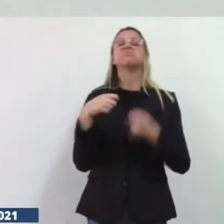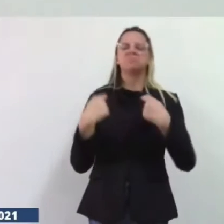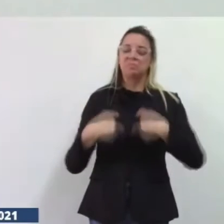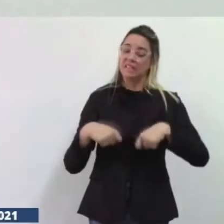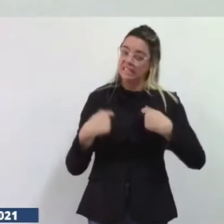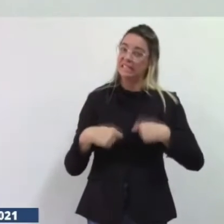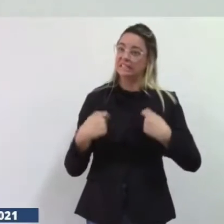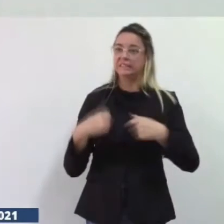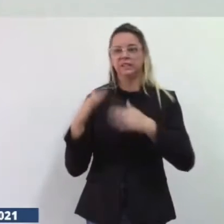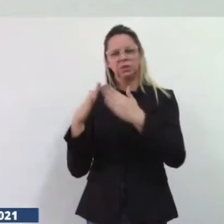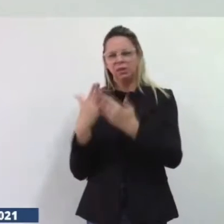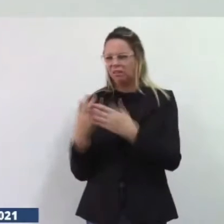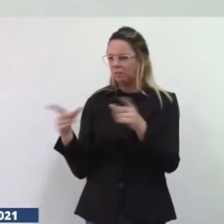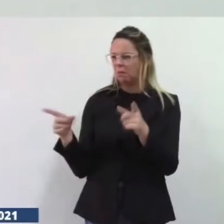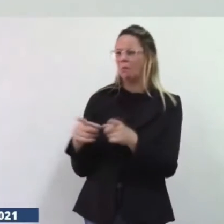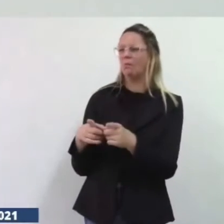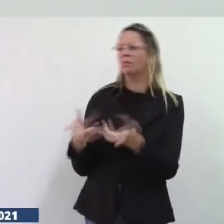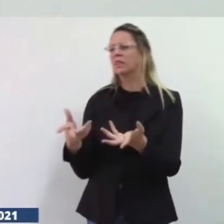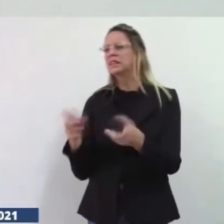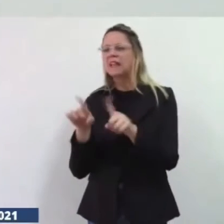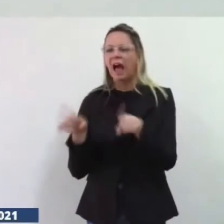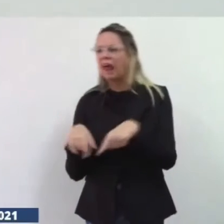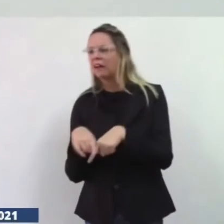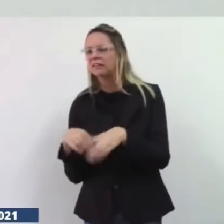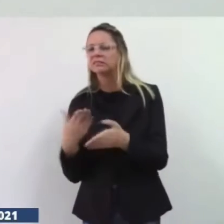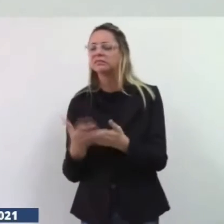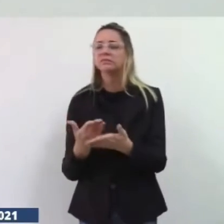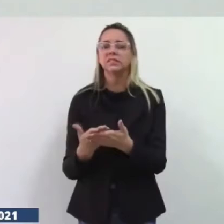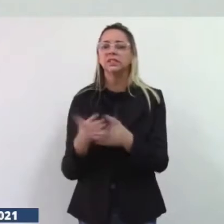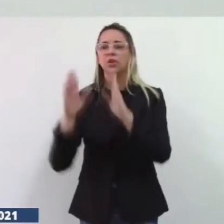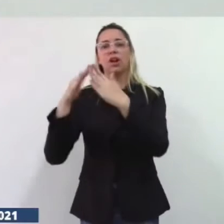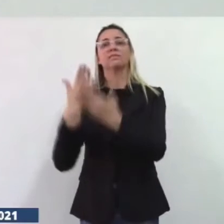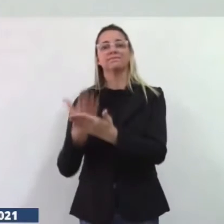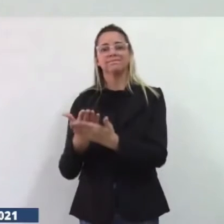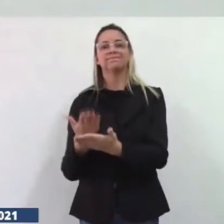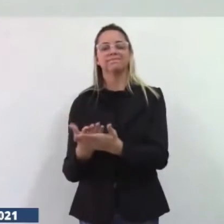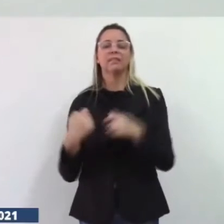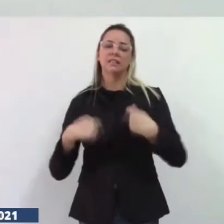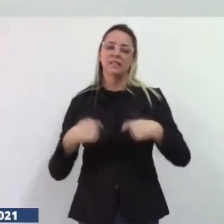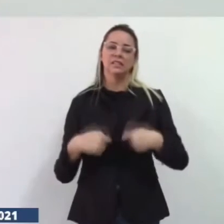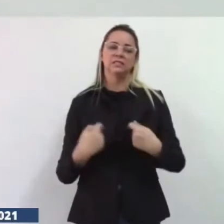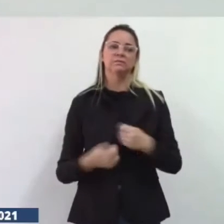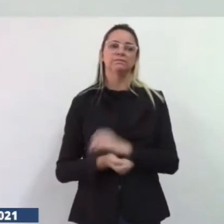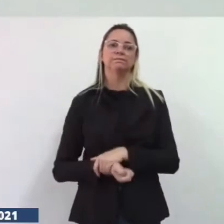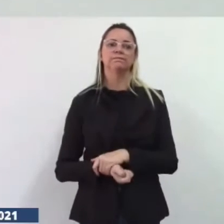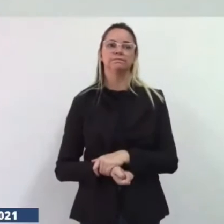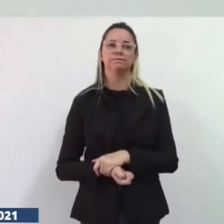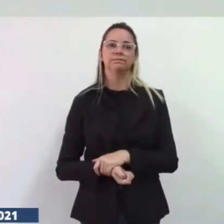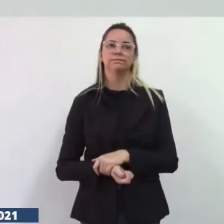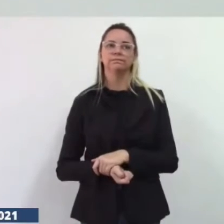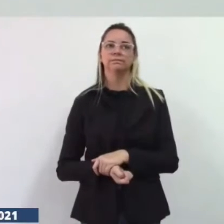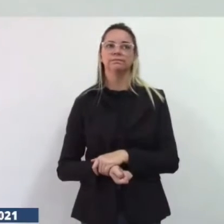que vinha solicitando mais salas para aquela escola e pela junção das escolas